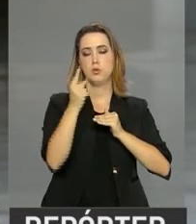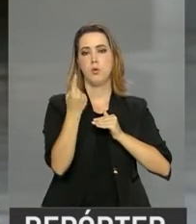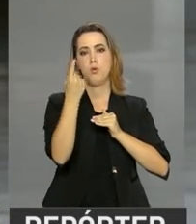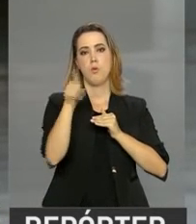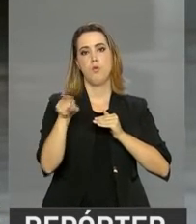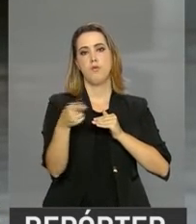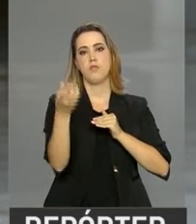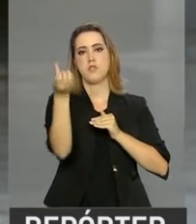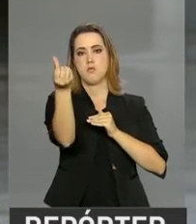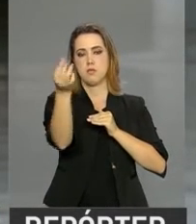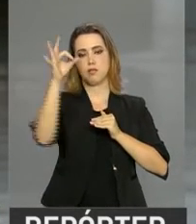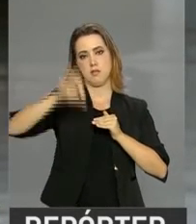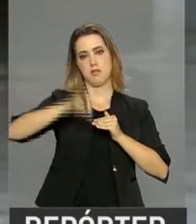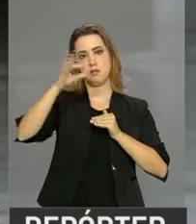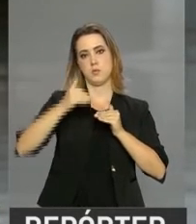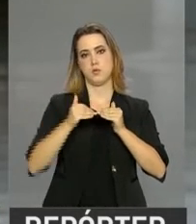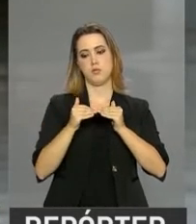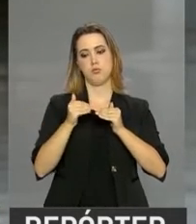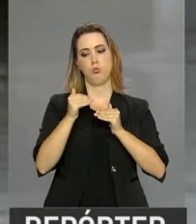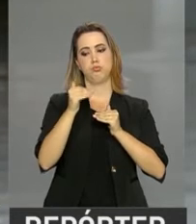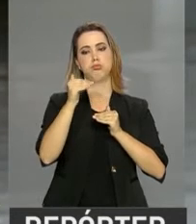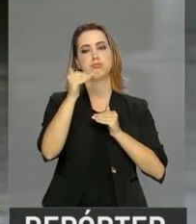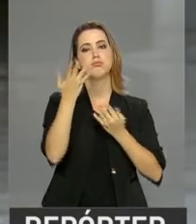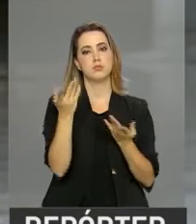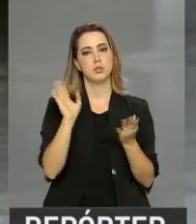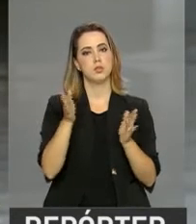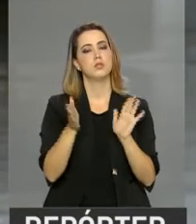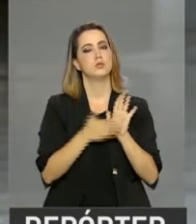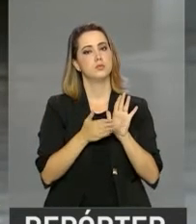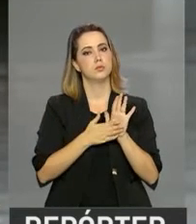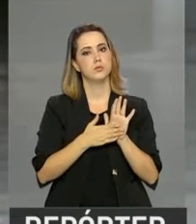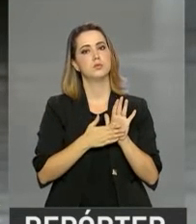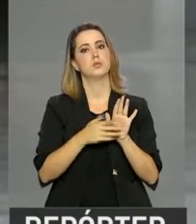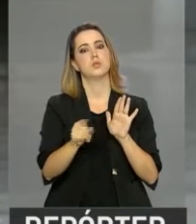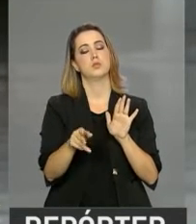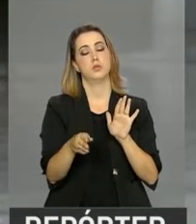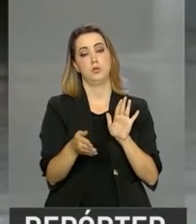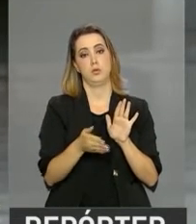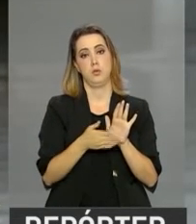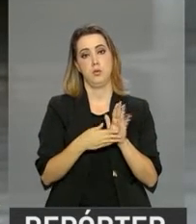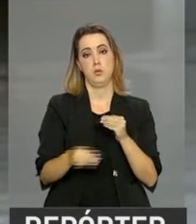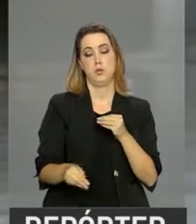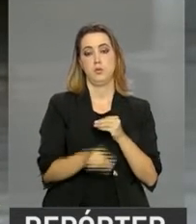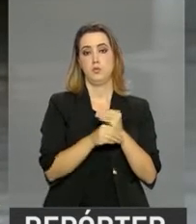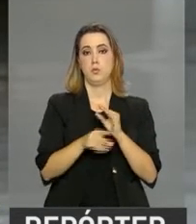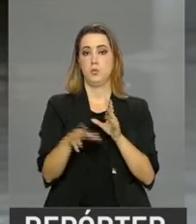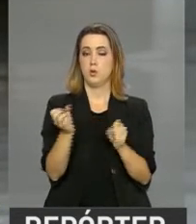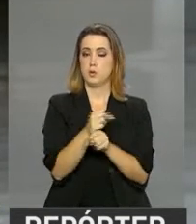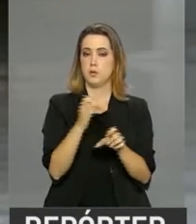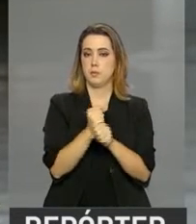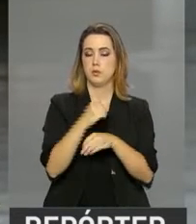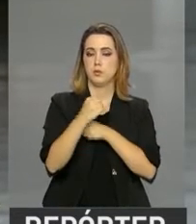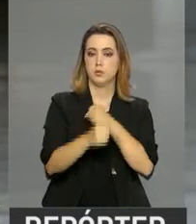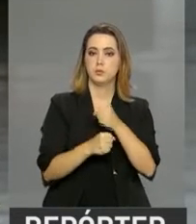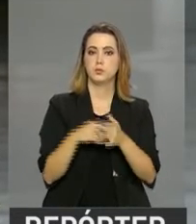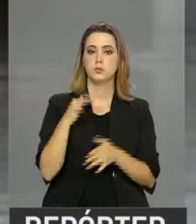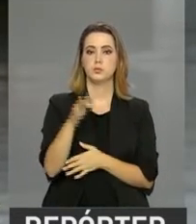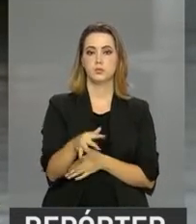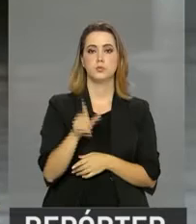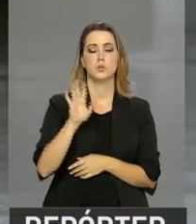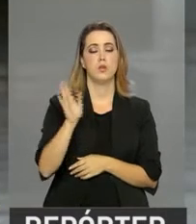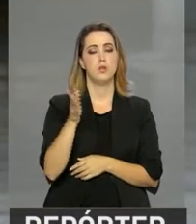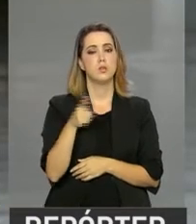,6%. Isto consta do projeto de lei do orçamento do ano que vem, que está em análise pelo Congresso.